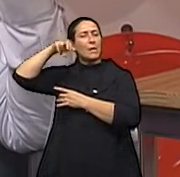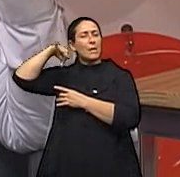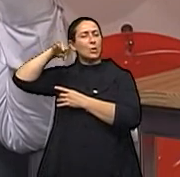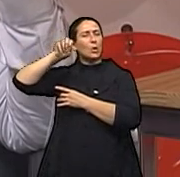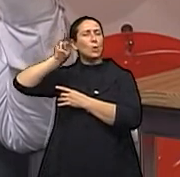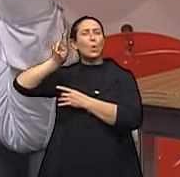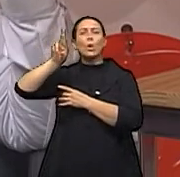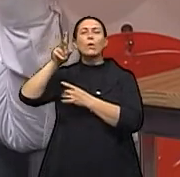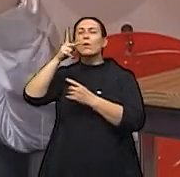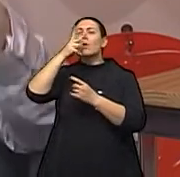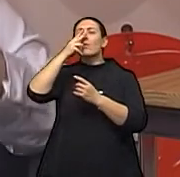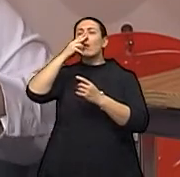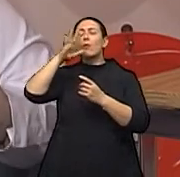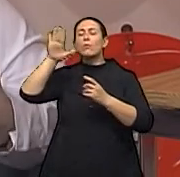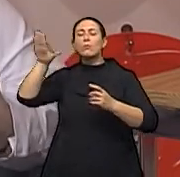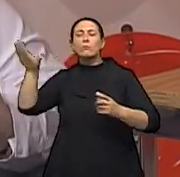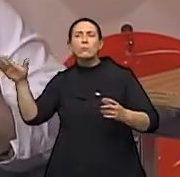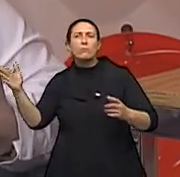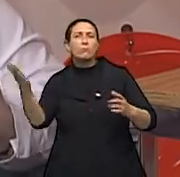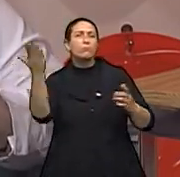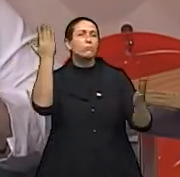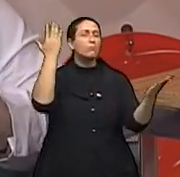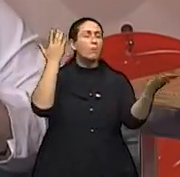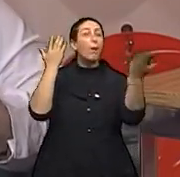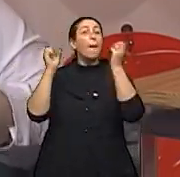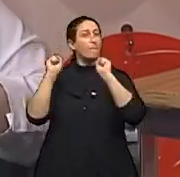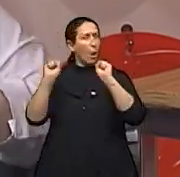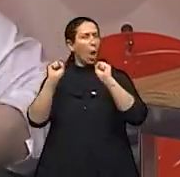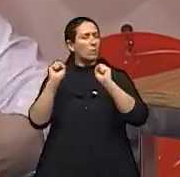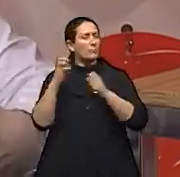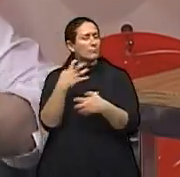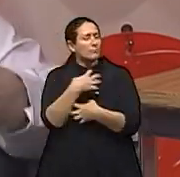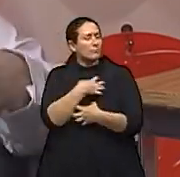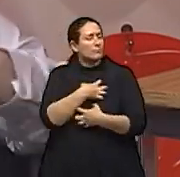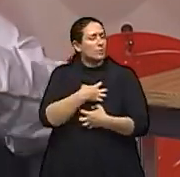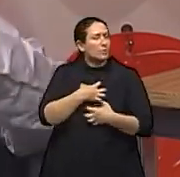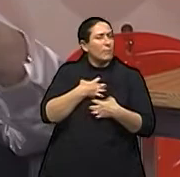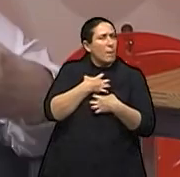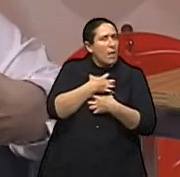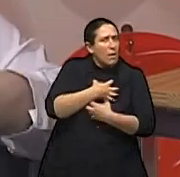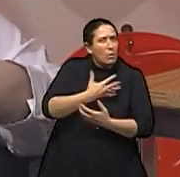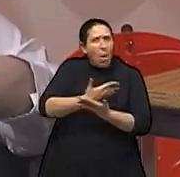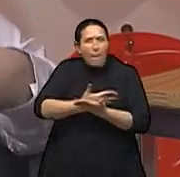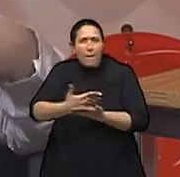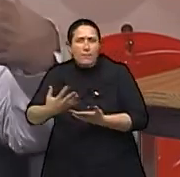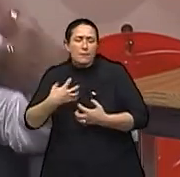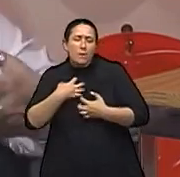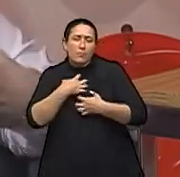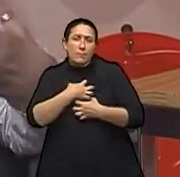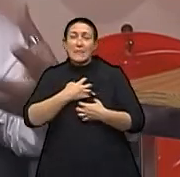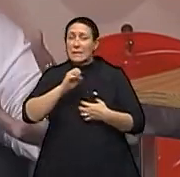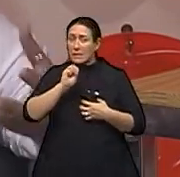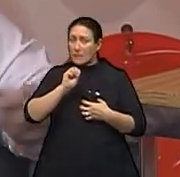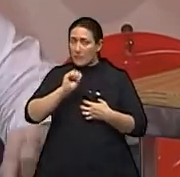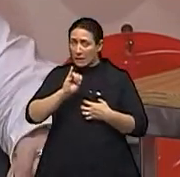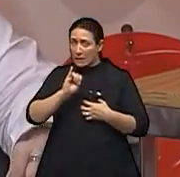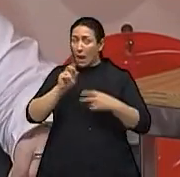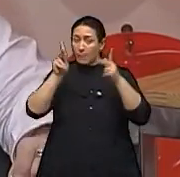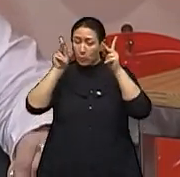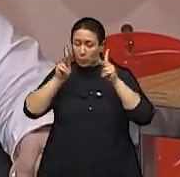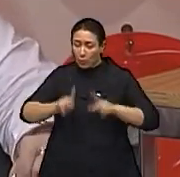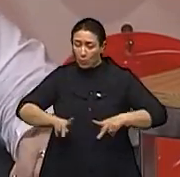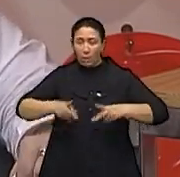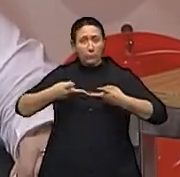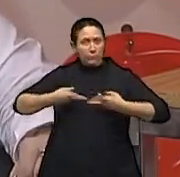às vezes a regressão pode começar com sensações físicas, sentimentos, e a partir daí, se a pessoa permitir e não